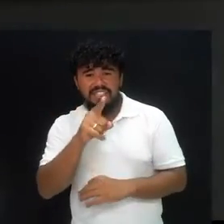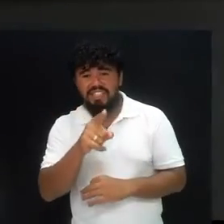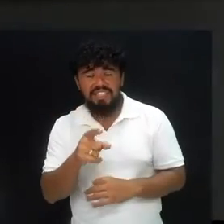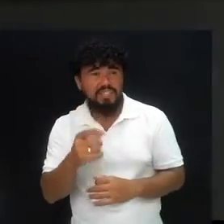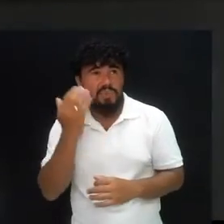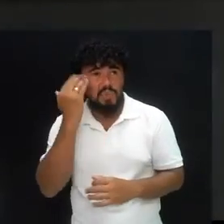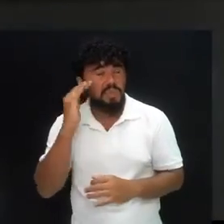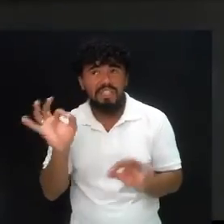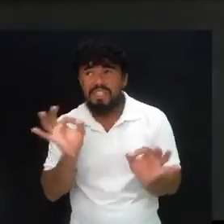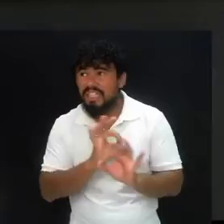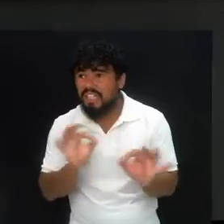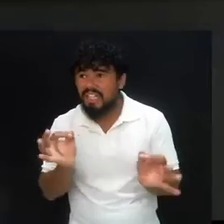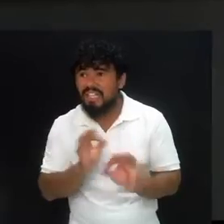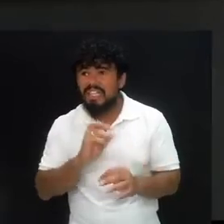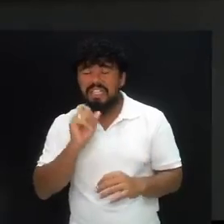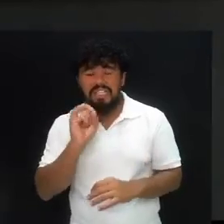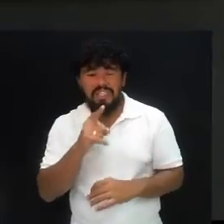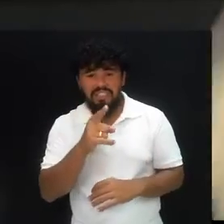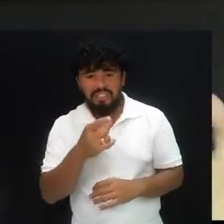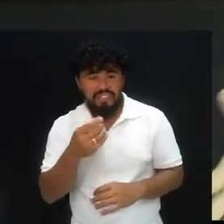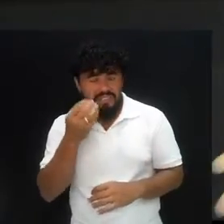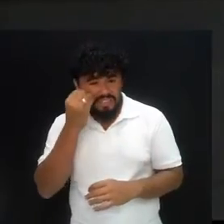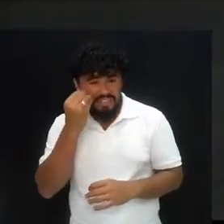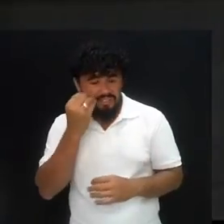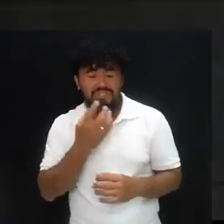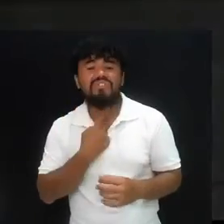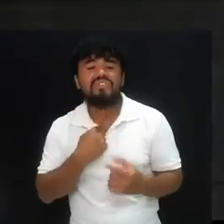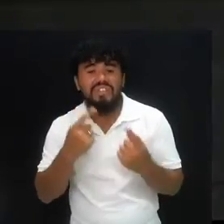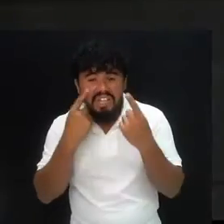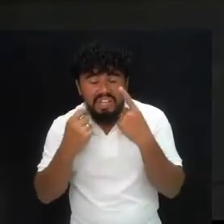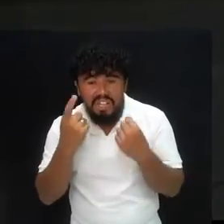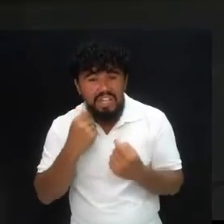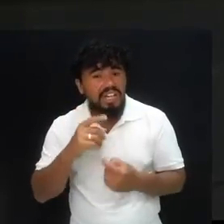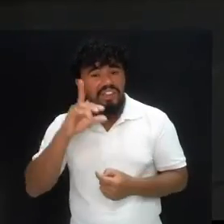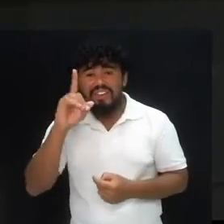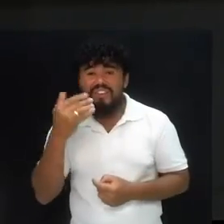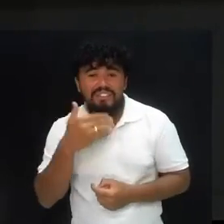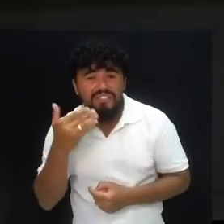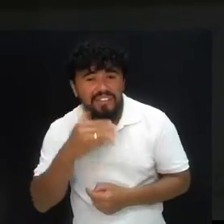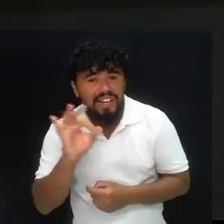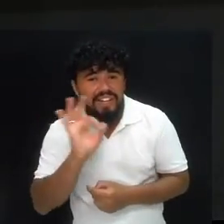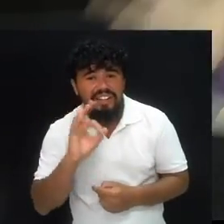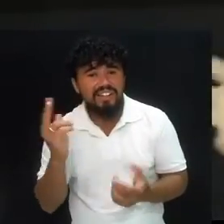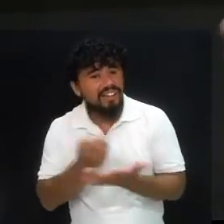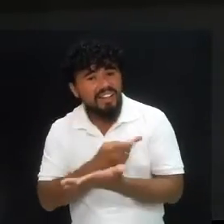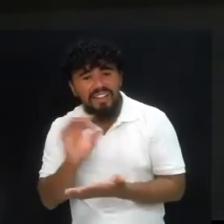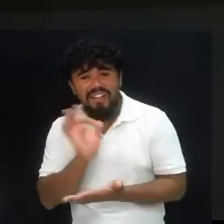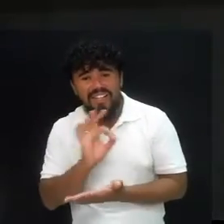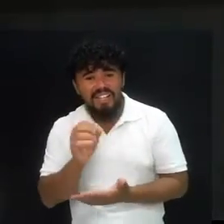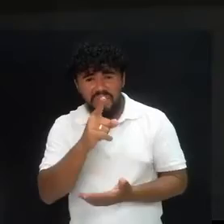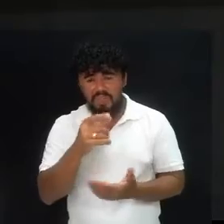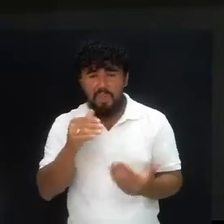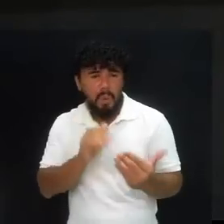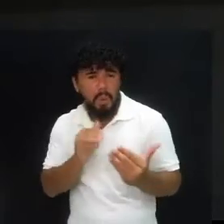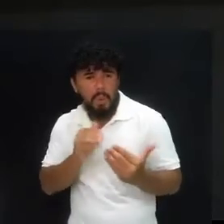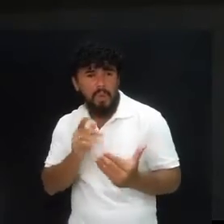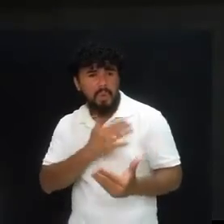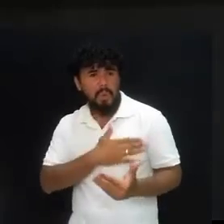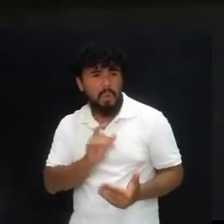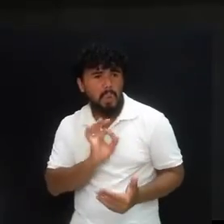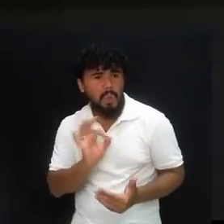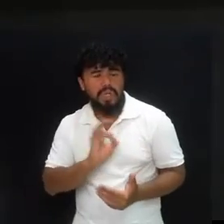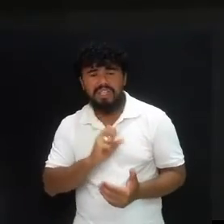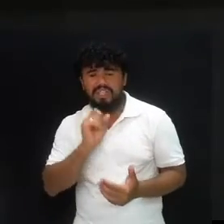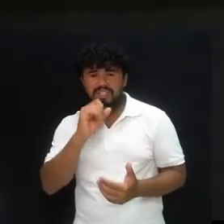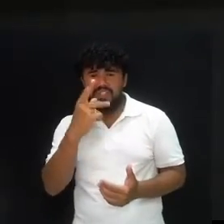você não entenda o que está acontecendo, ainda que você esteja com vontade de chorar, Deus não falha. Ainda que você não concorda, ainda que você não goste, ainda